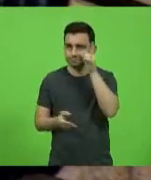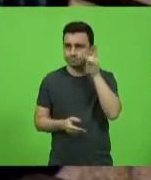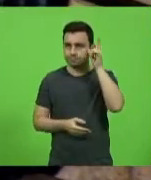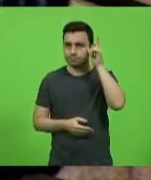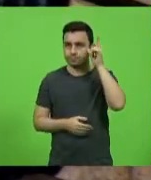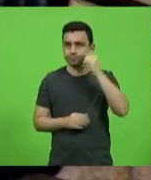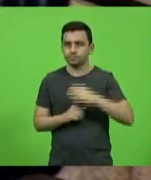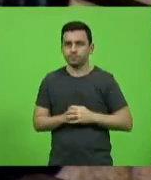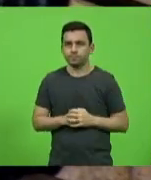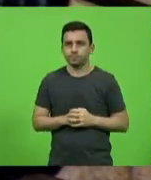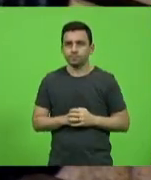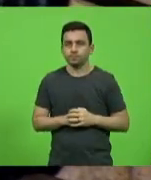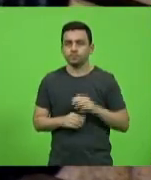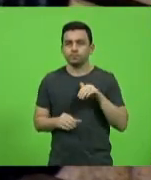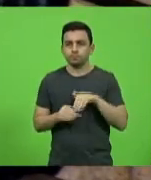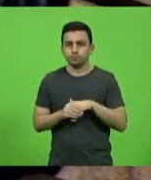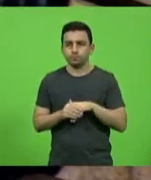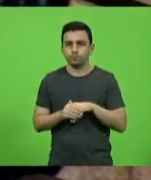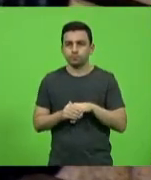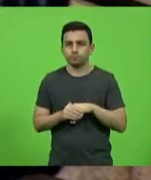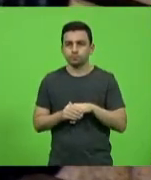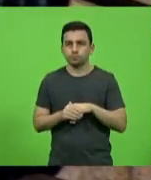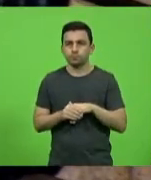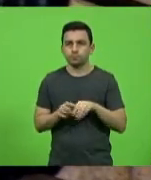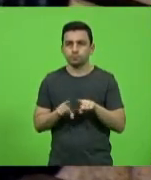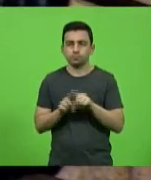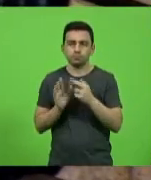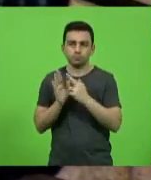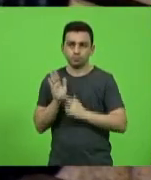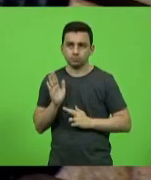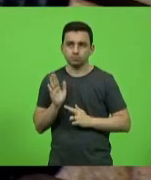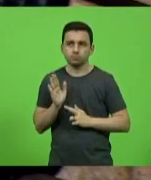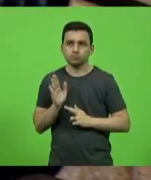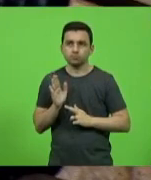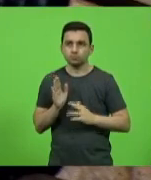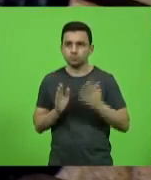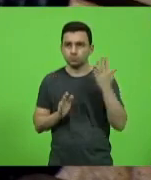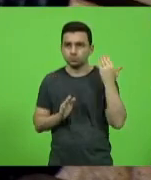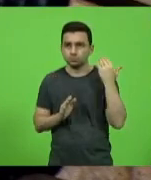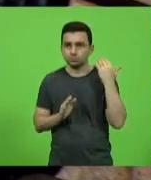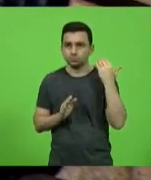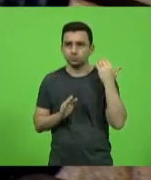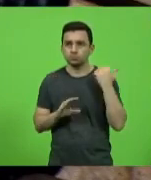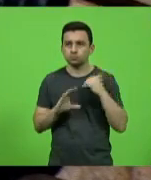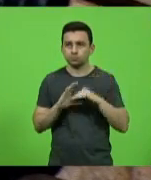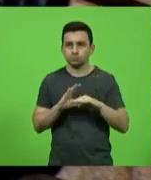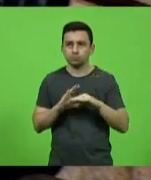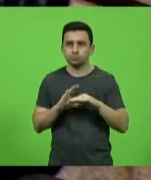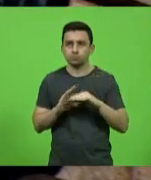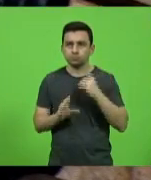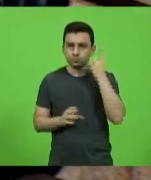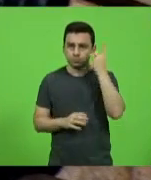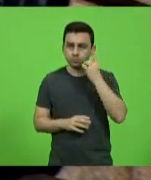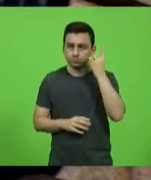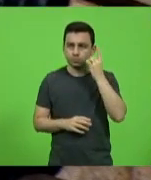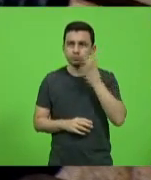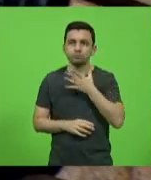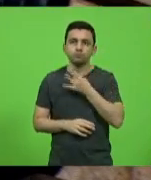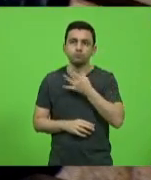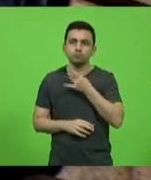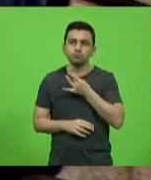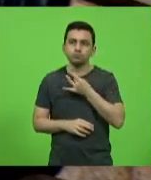Schuster, voto no relator de outrora do processo que for encaminhado, o deputado Valdir Cobalquini,